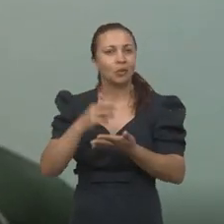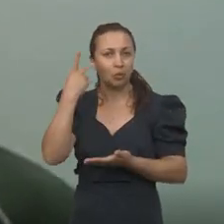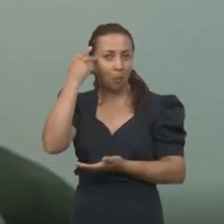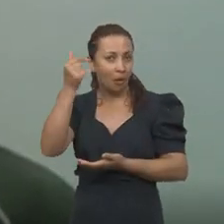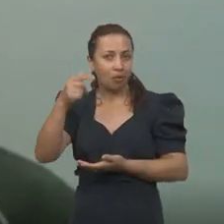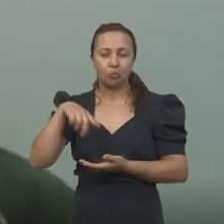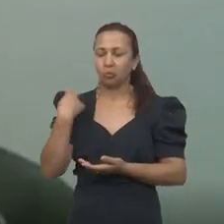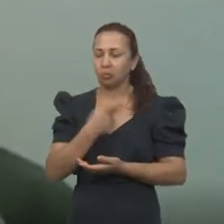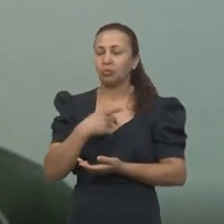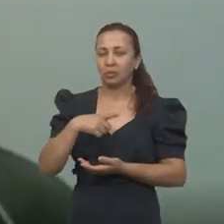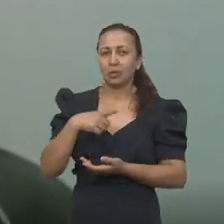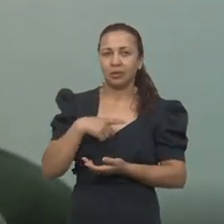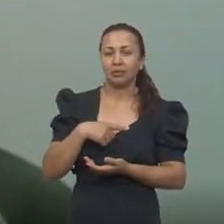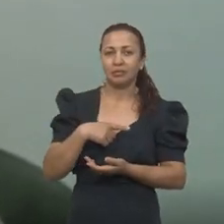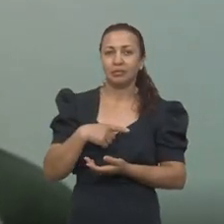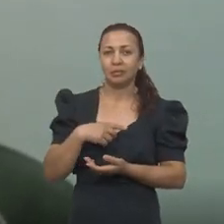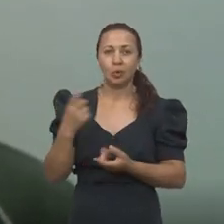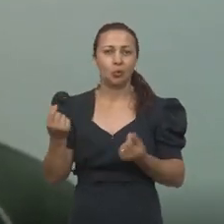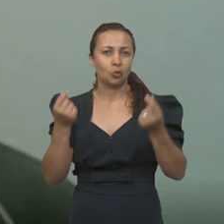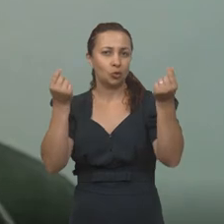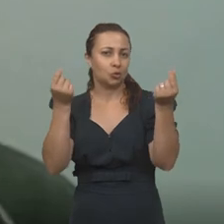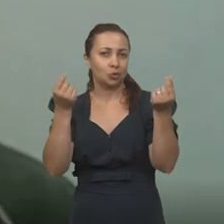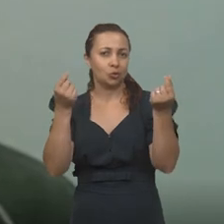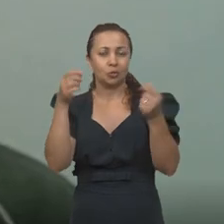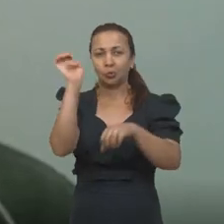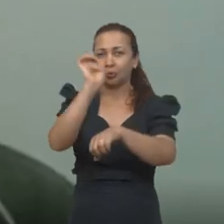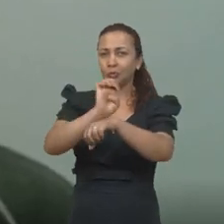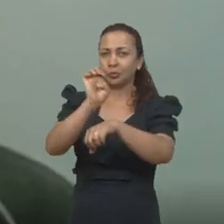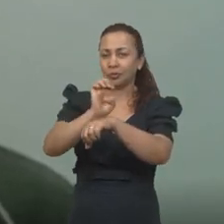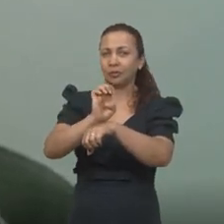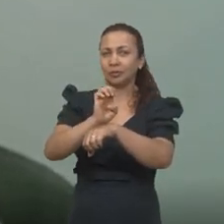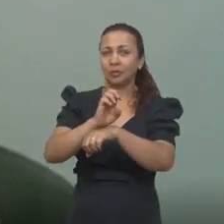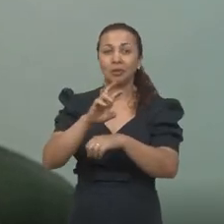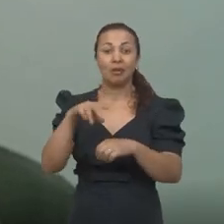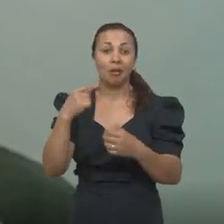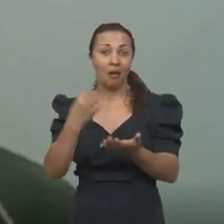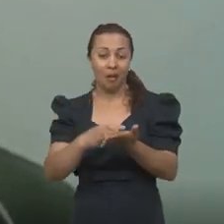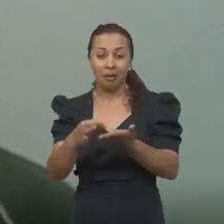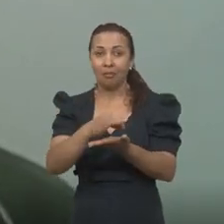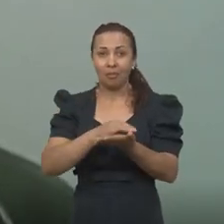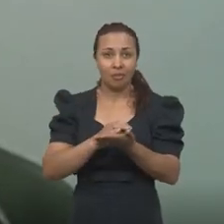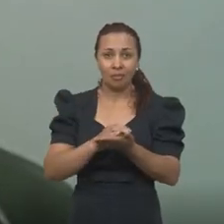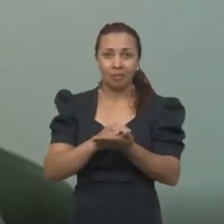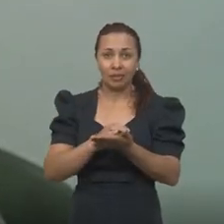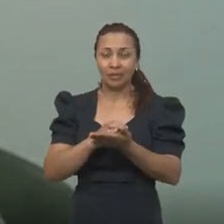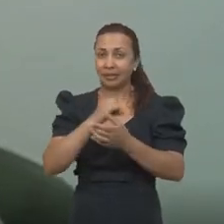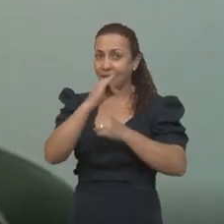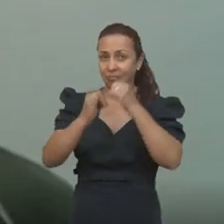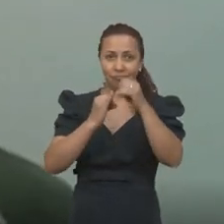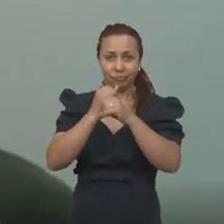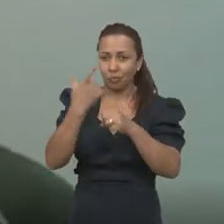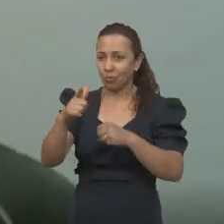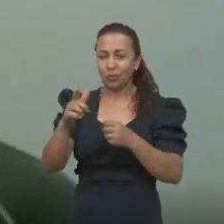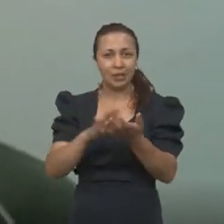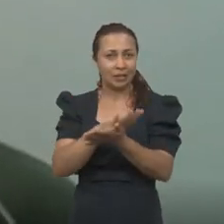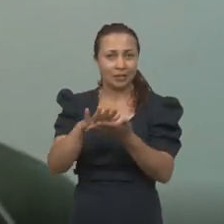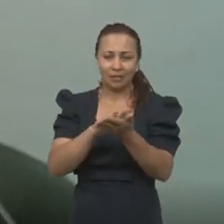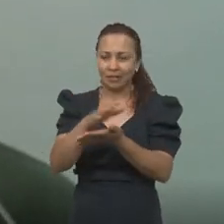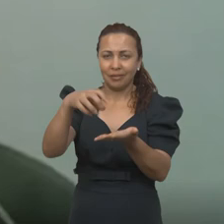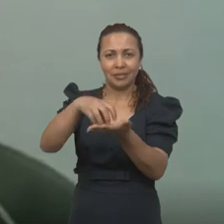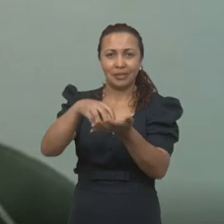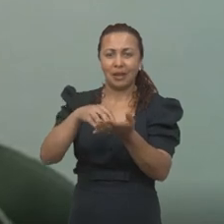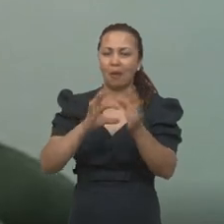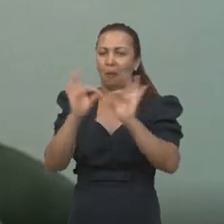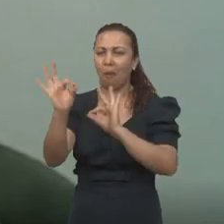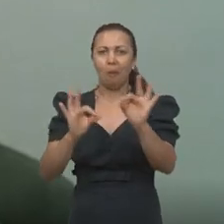convencionais, né? As moedas fiduciárias, que são emitidas pelo Estado, elas não possuem nenhuma instituição central que